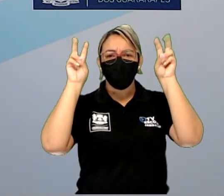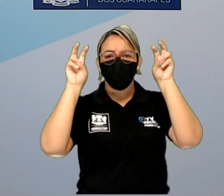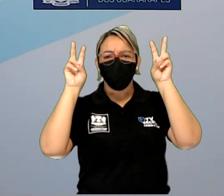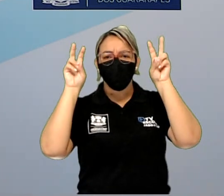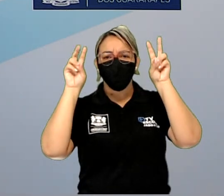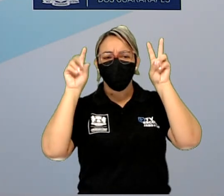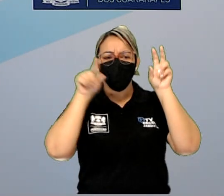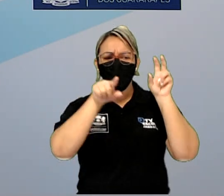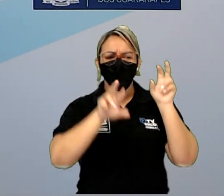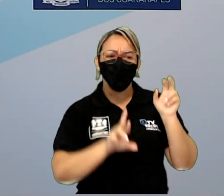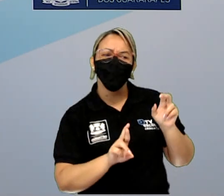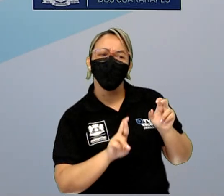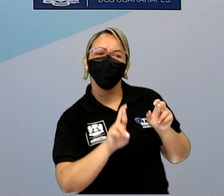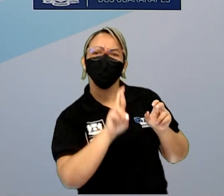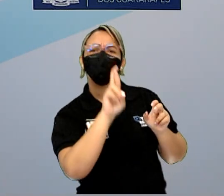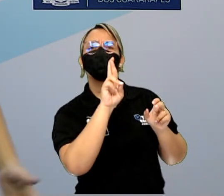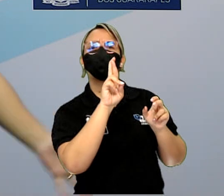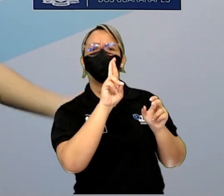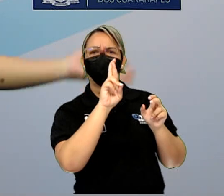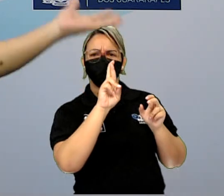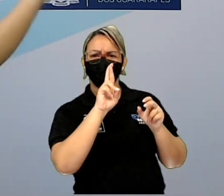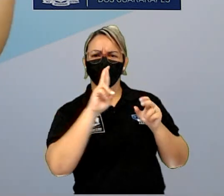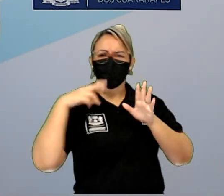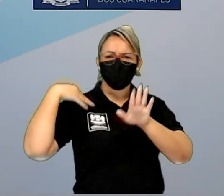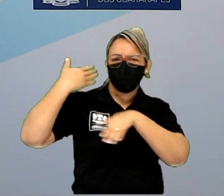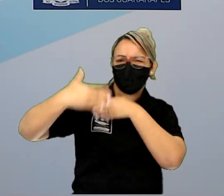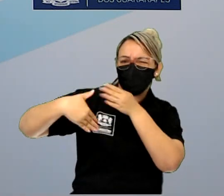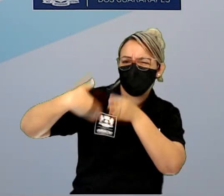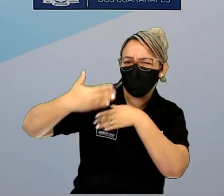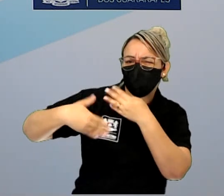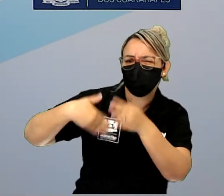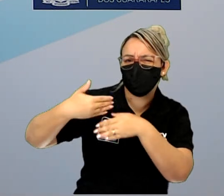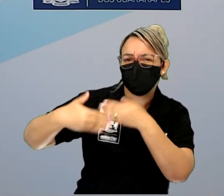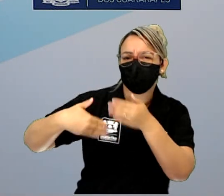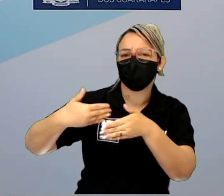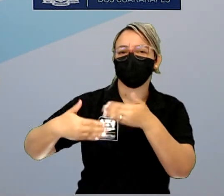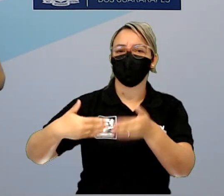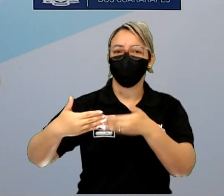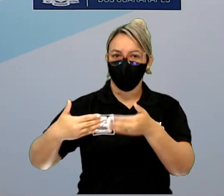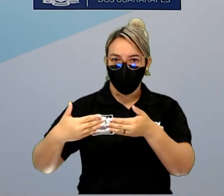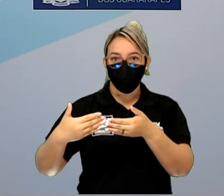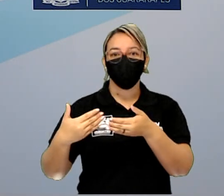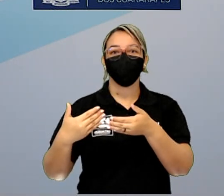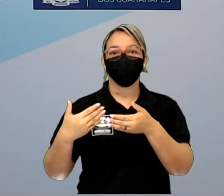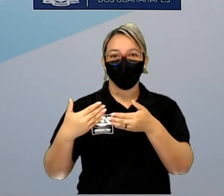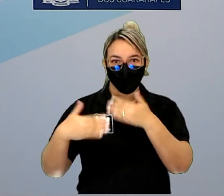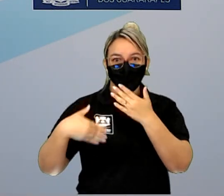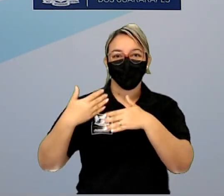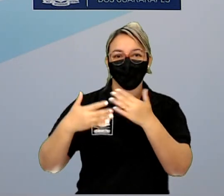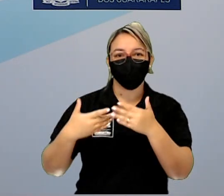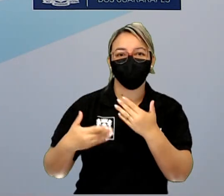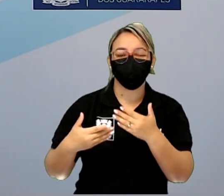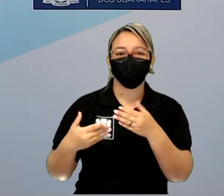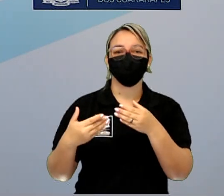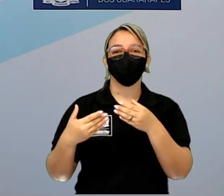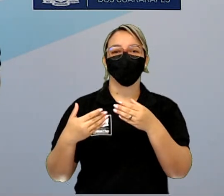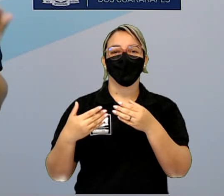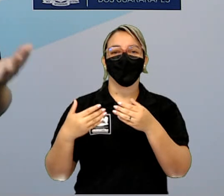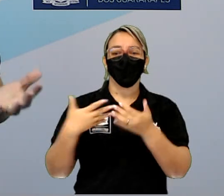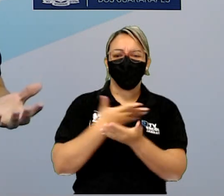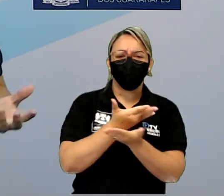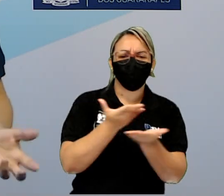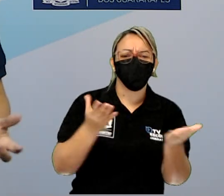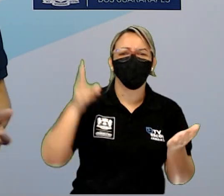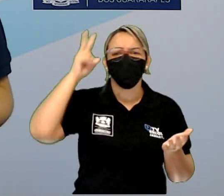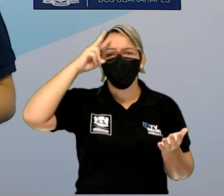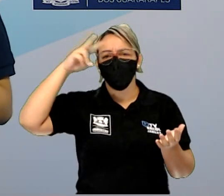responsáveis, foram responsáveis durante todos esses anos para trazer, não é, e difundir